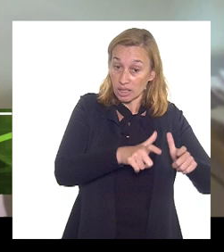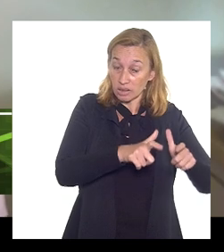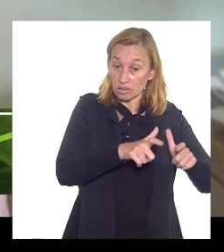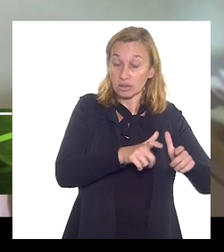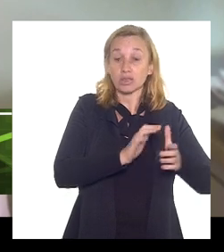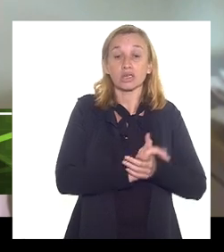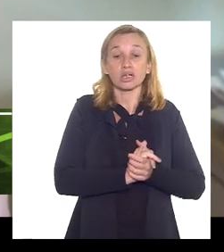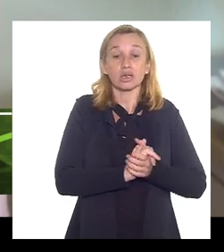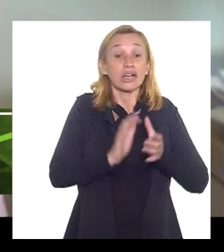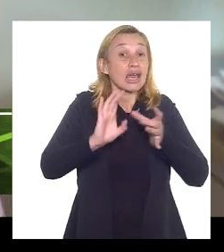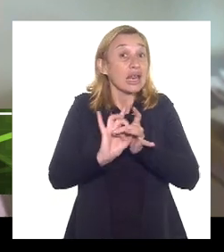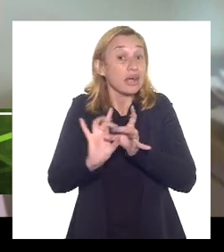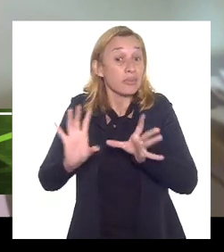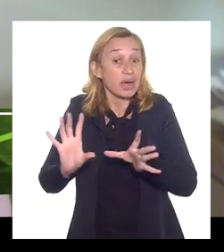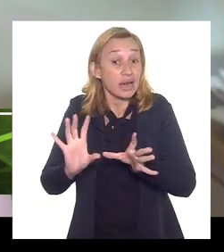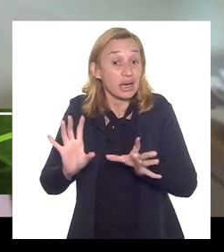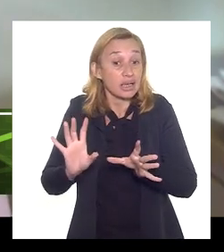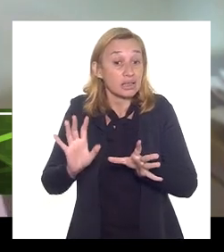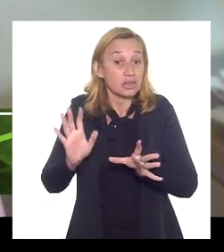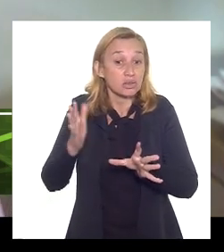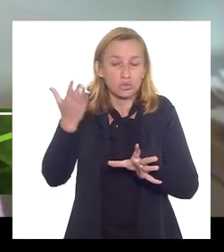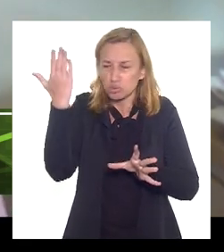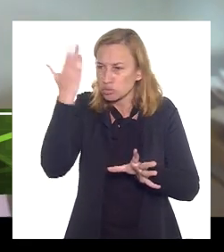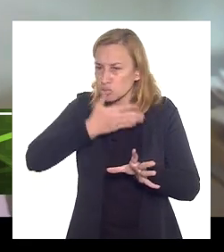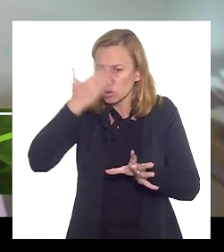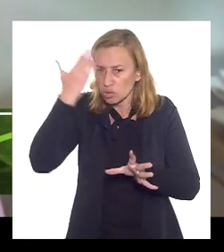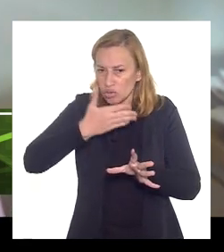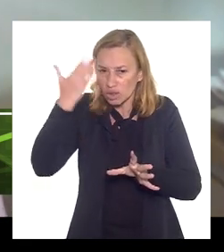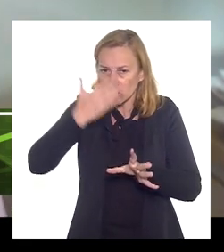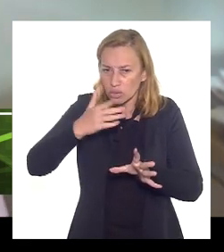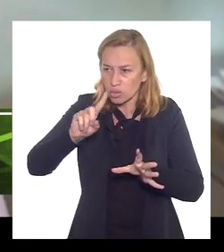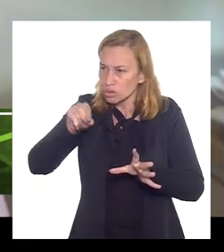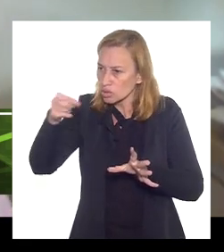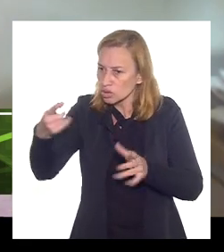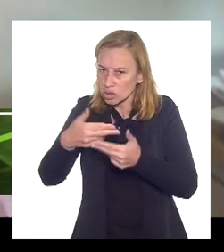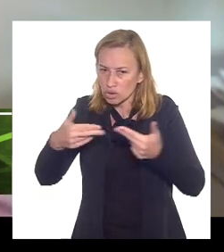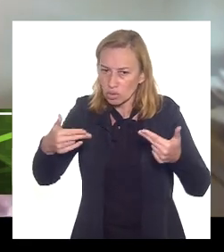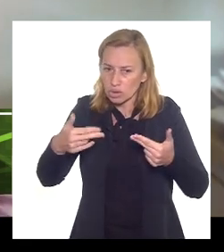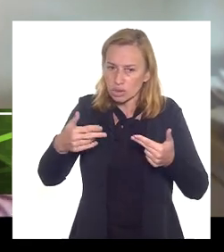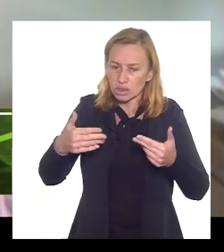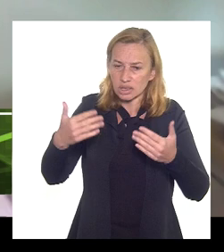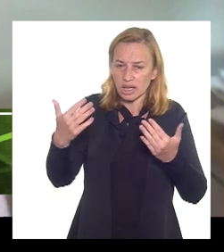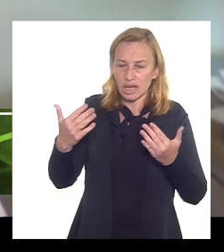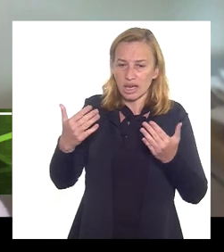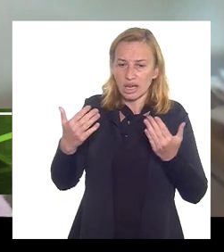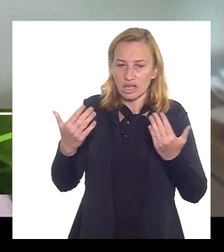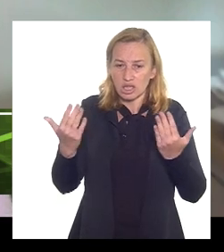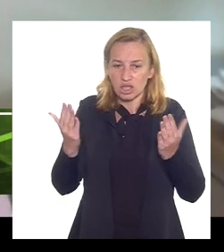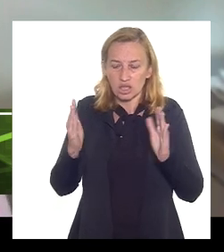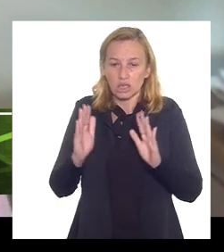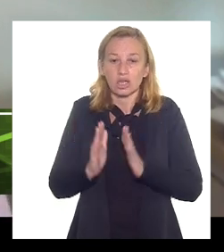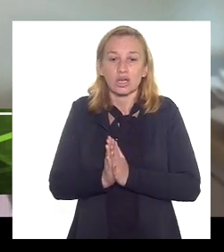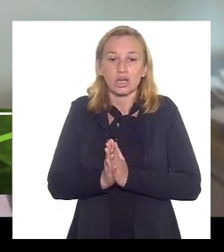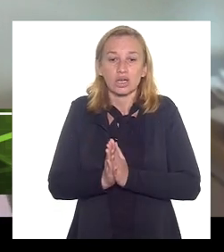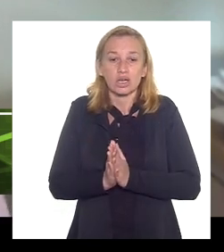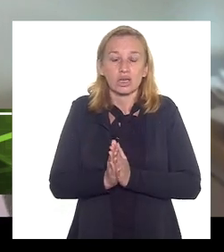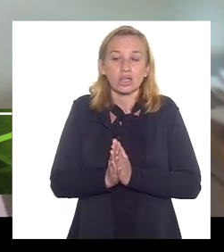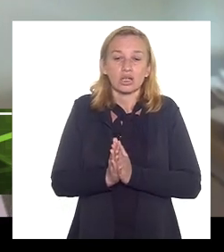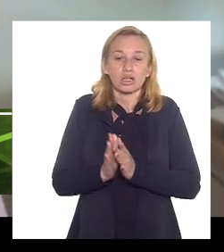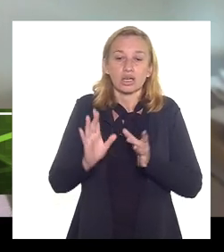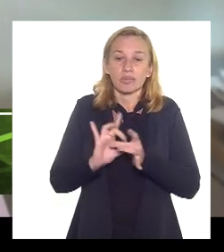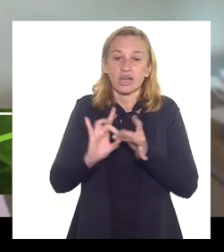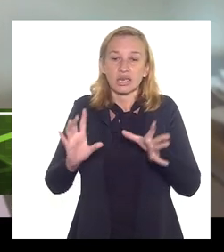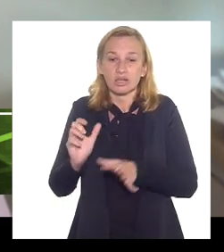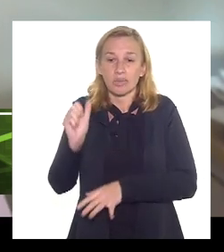e a liberação eu não estou vendo o resto porque a tela vertical está tapada a liberação deste gás para a